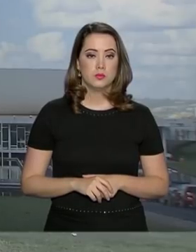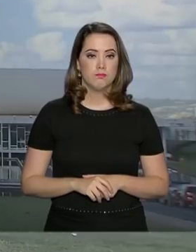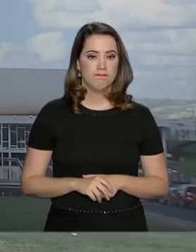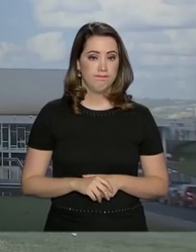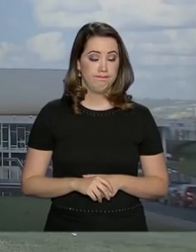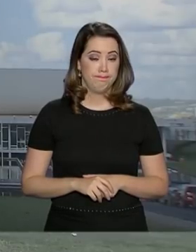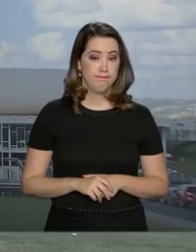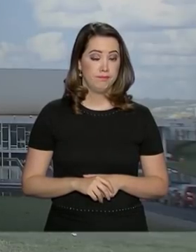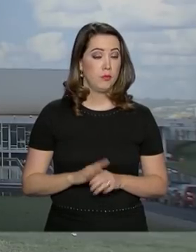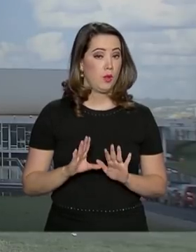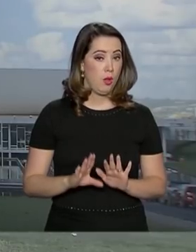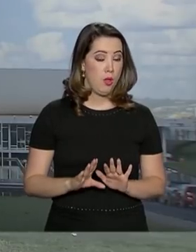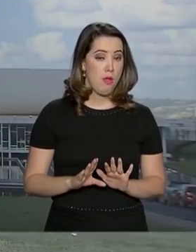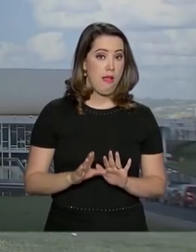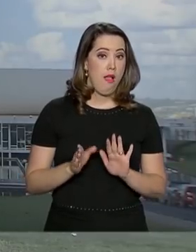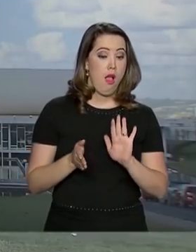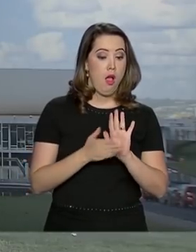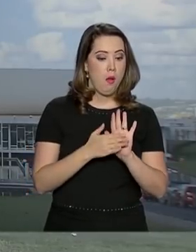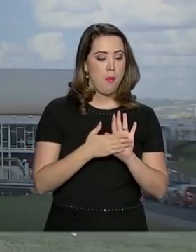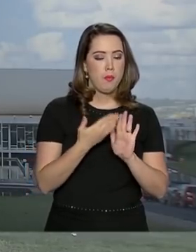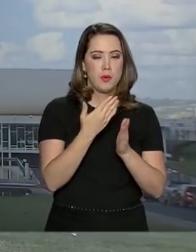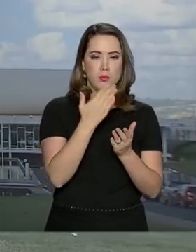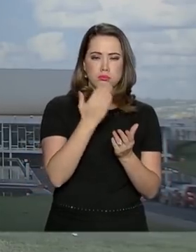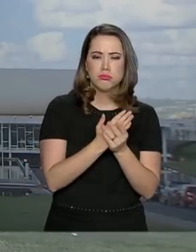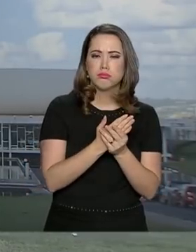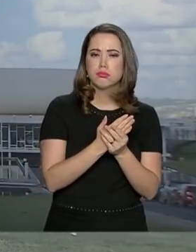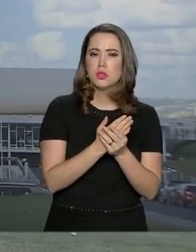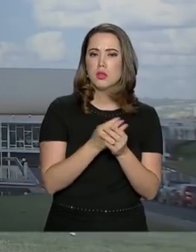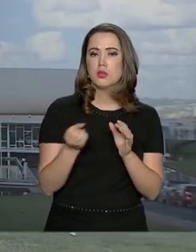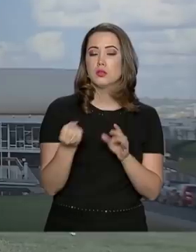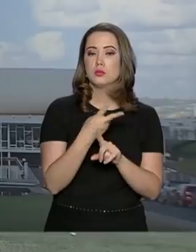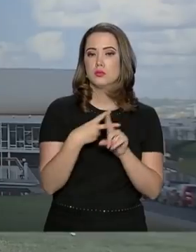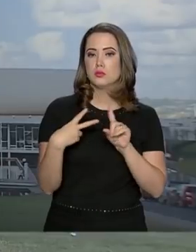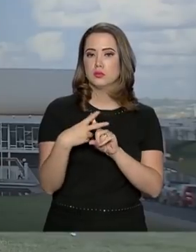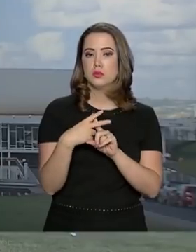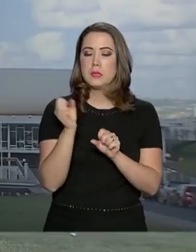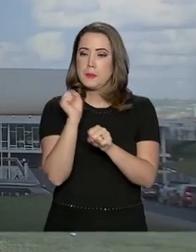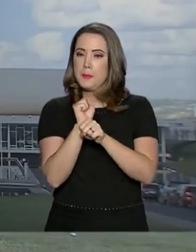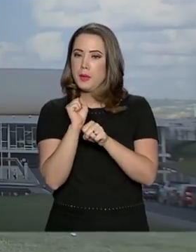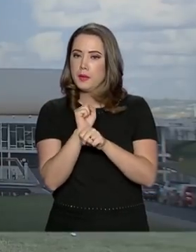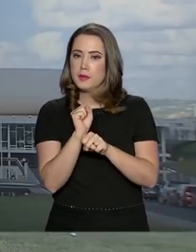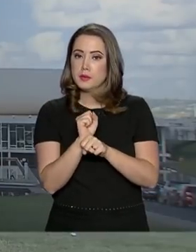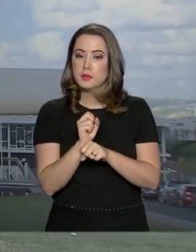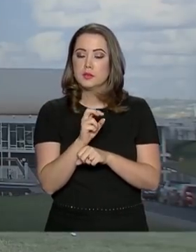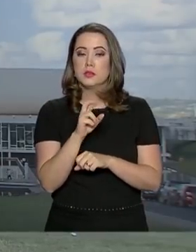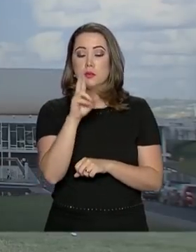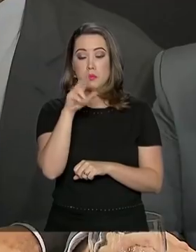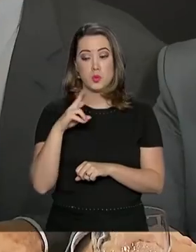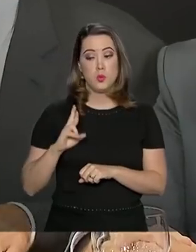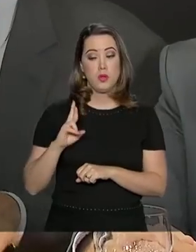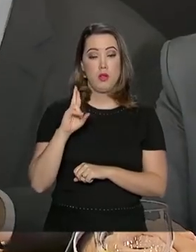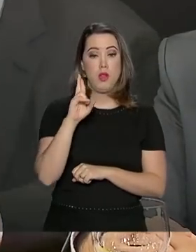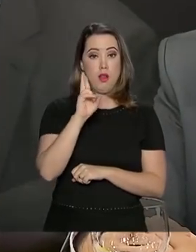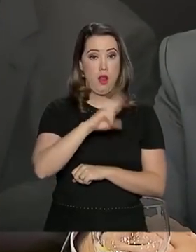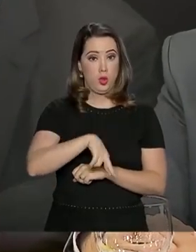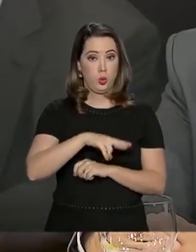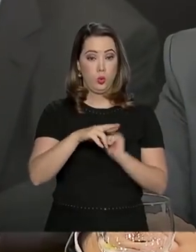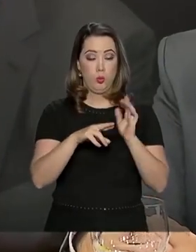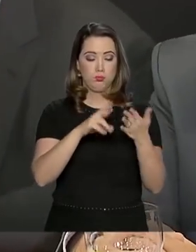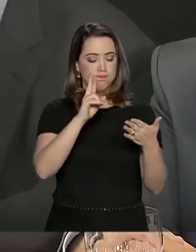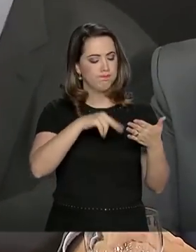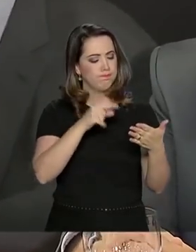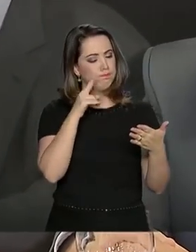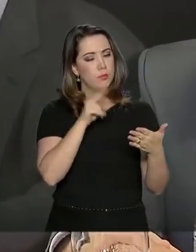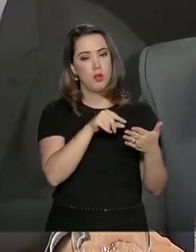Enquanto a proposta de emenda constitucional que propõe uma nova previdência aguarda relator na Câmara dos Deputados, o ministro da